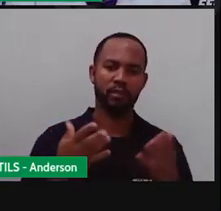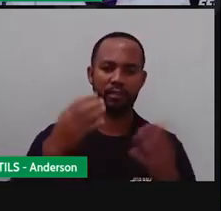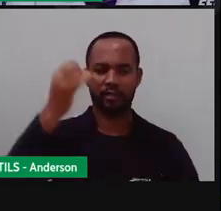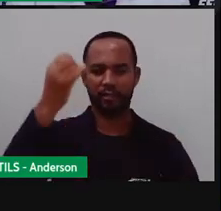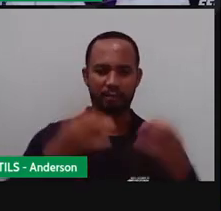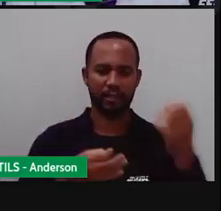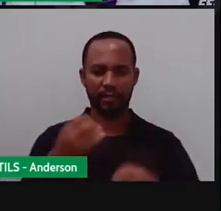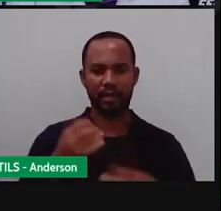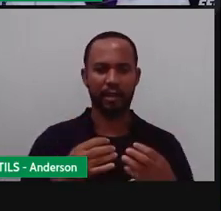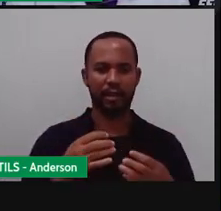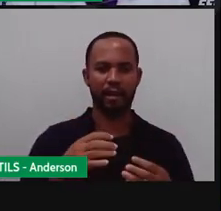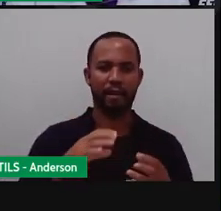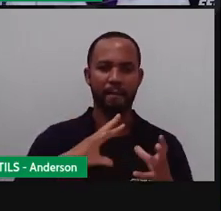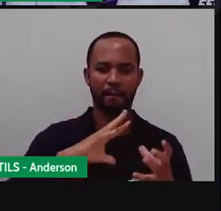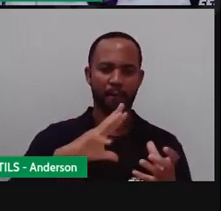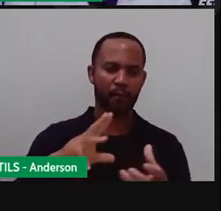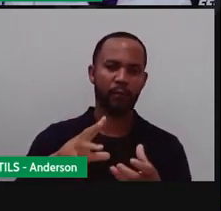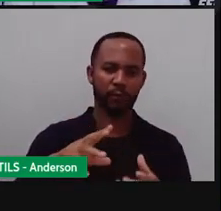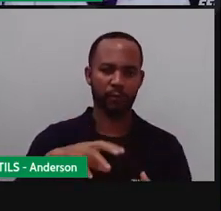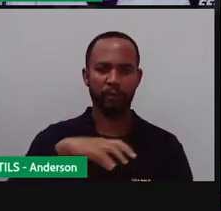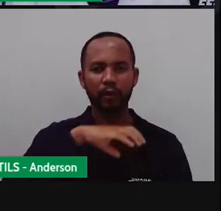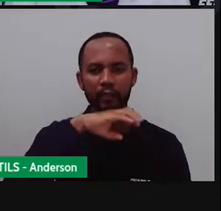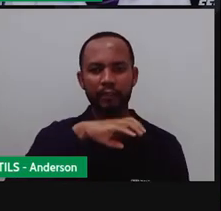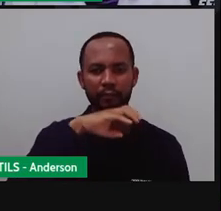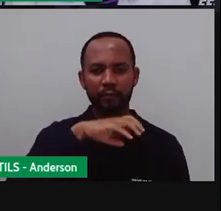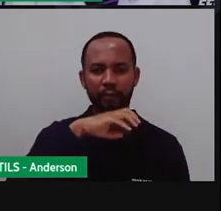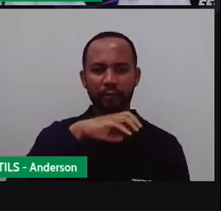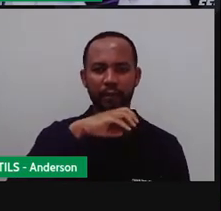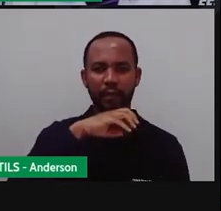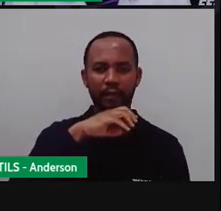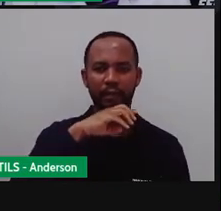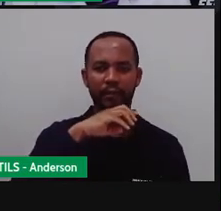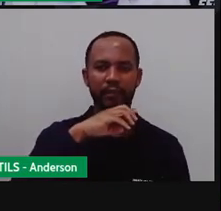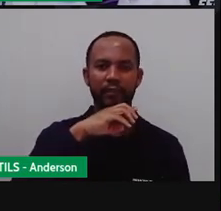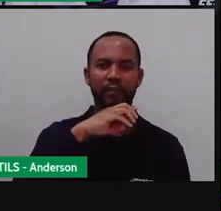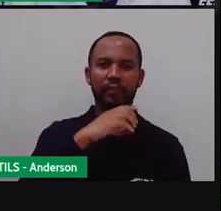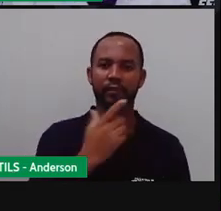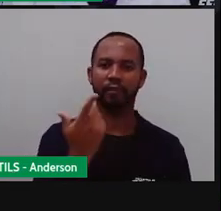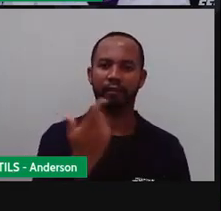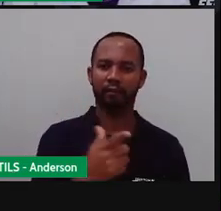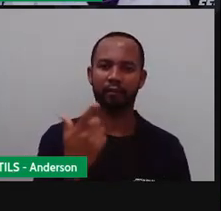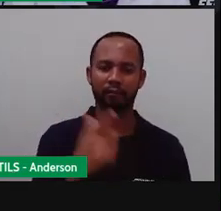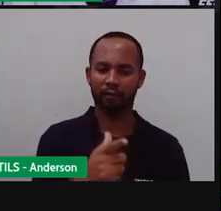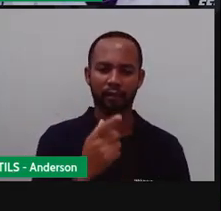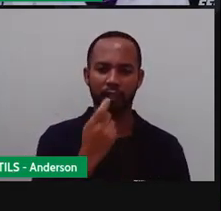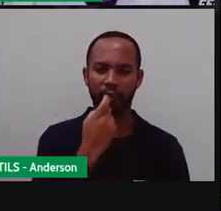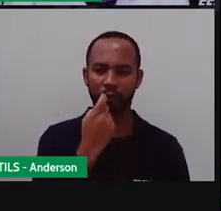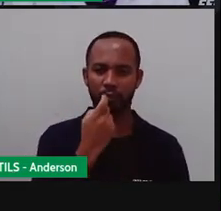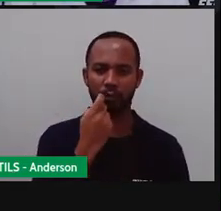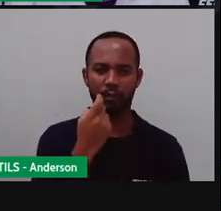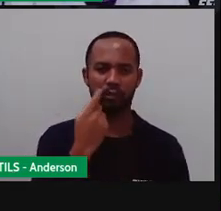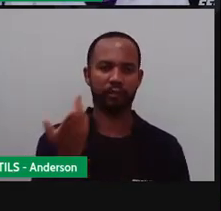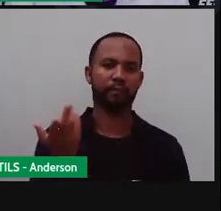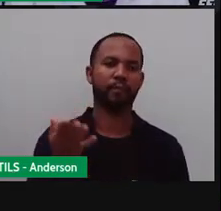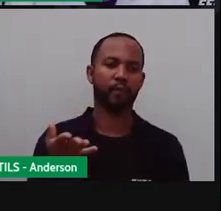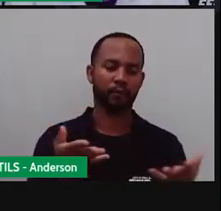28 dos 7 de 2021. Nossa área de conhecimento interdisciplinar, ciências